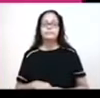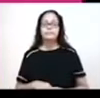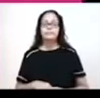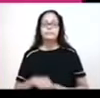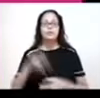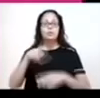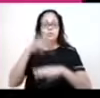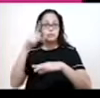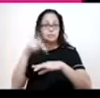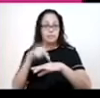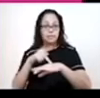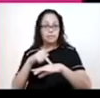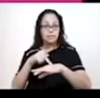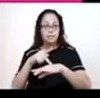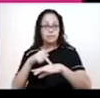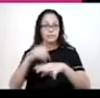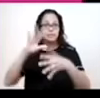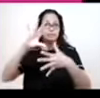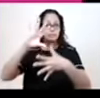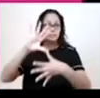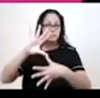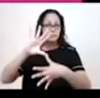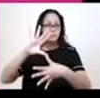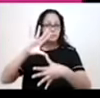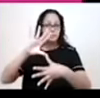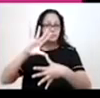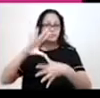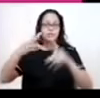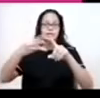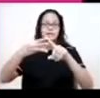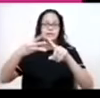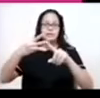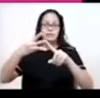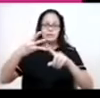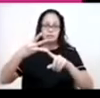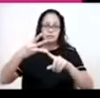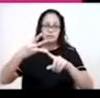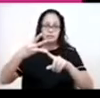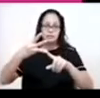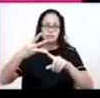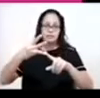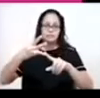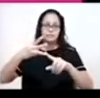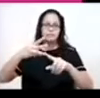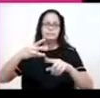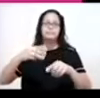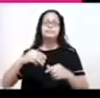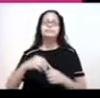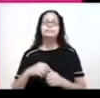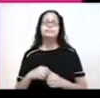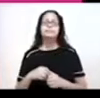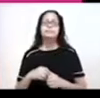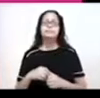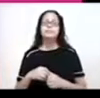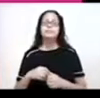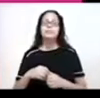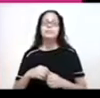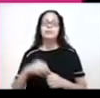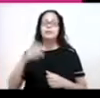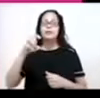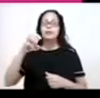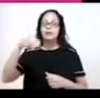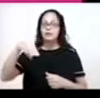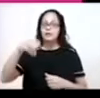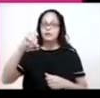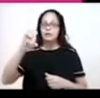Então os países que pertencem à América Latina englobam as três Américas. Como a gente já falou, o México pertence à América do Norte, mas